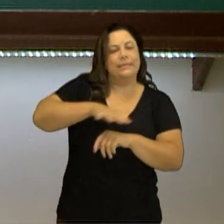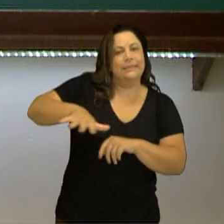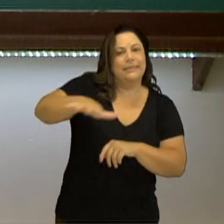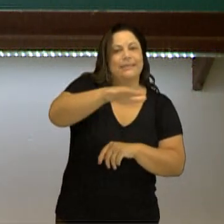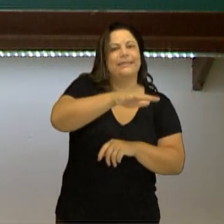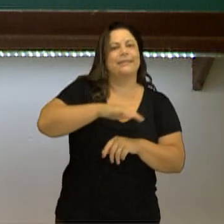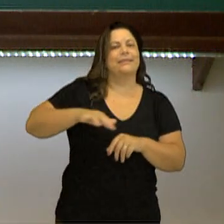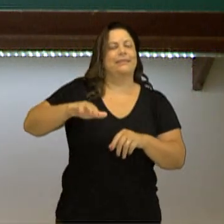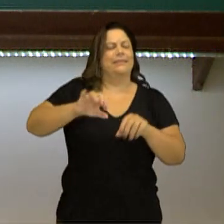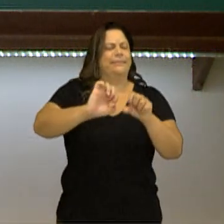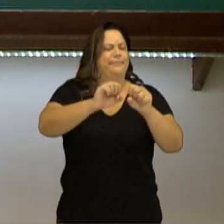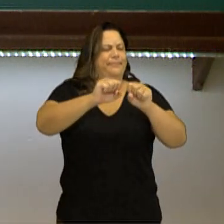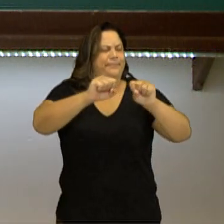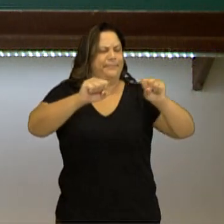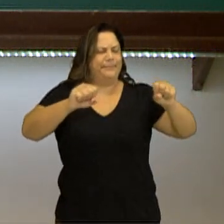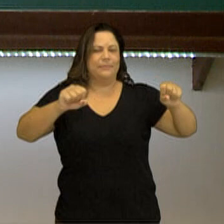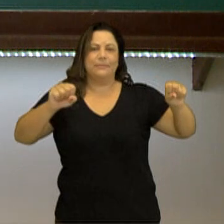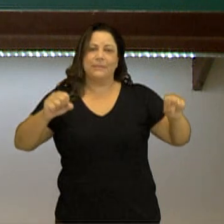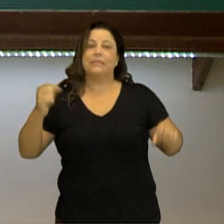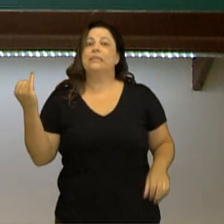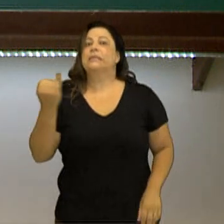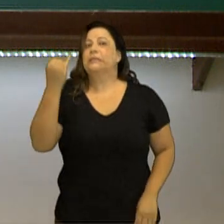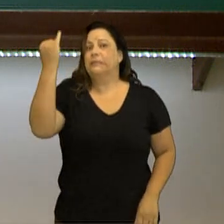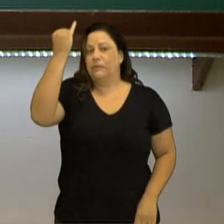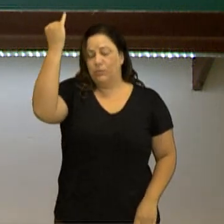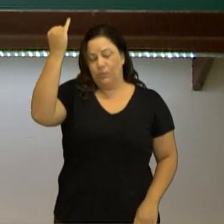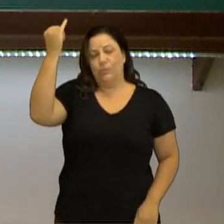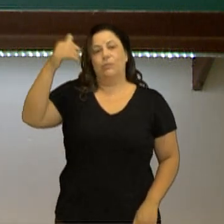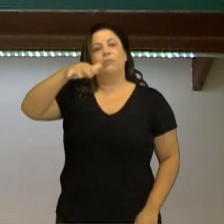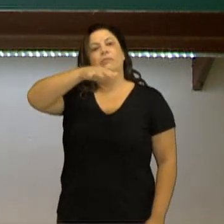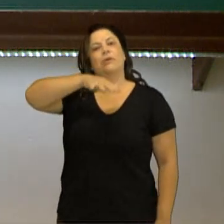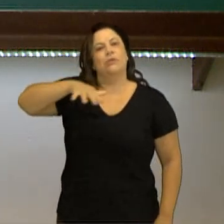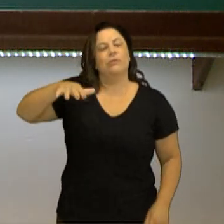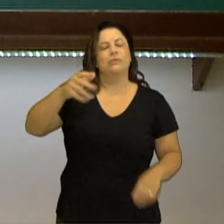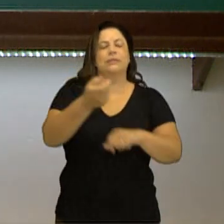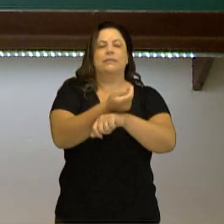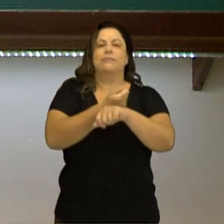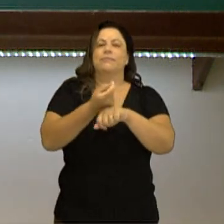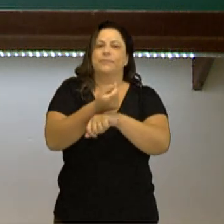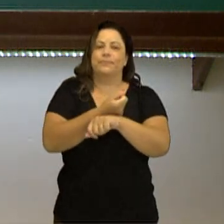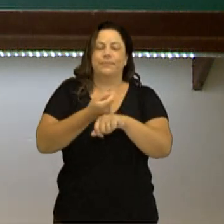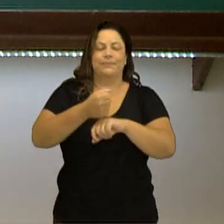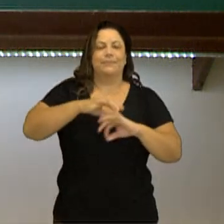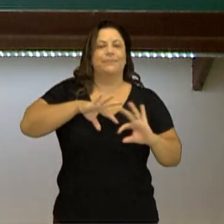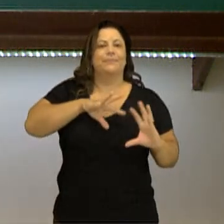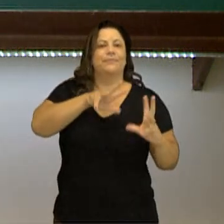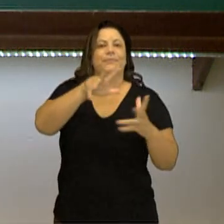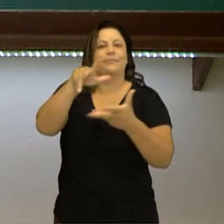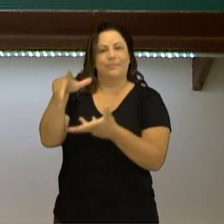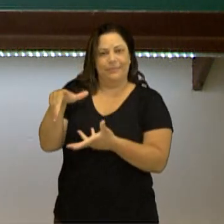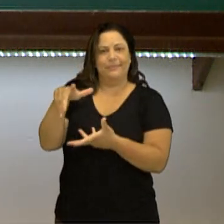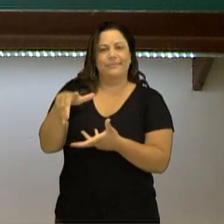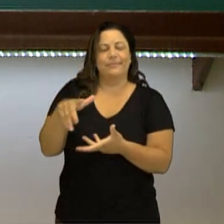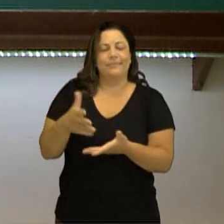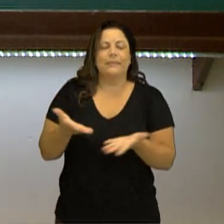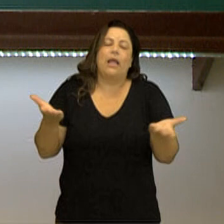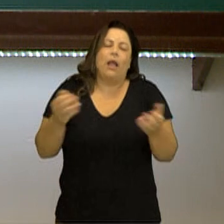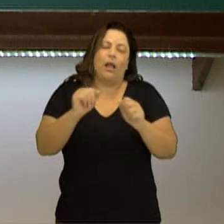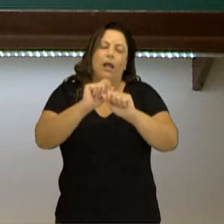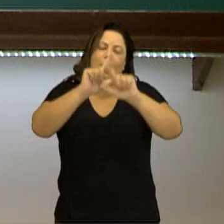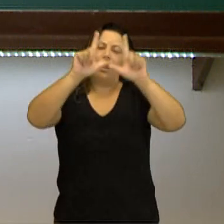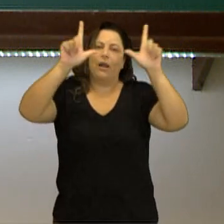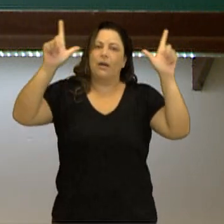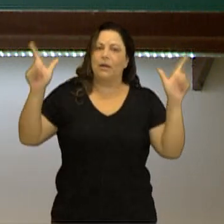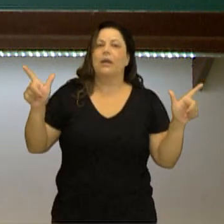grande importância no cenário do capitalismo mundial. Isso logicamente tem